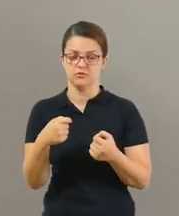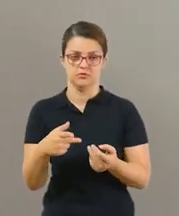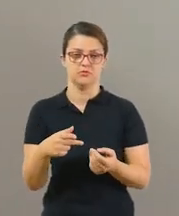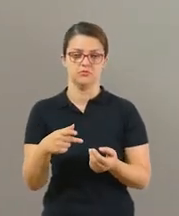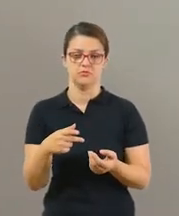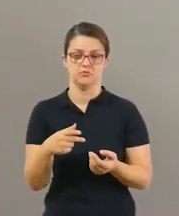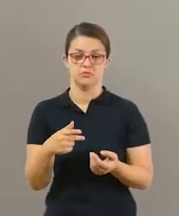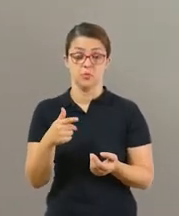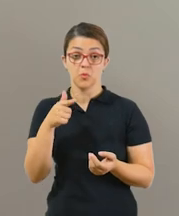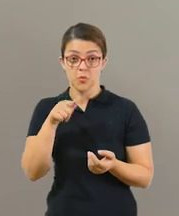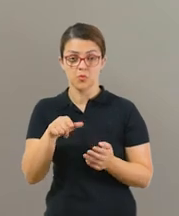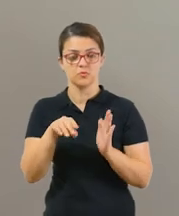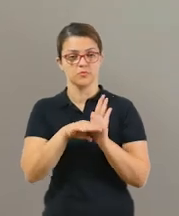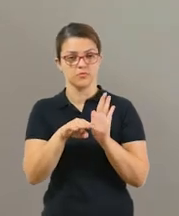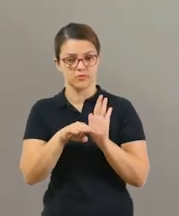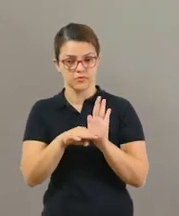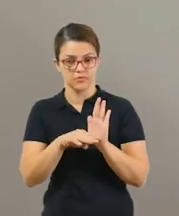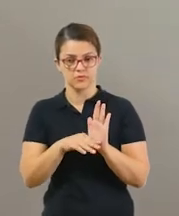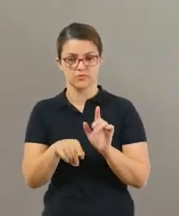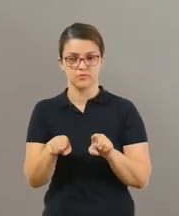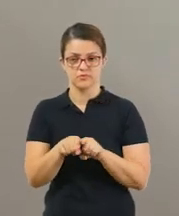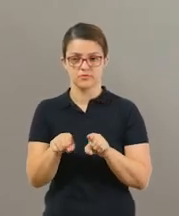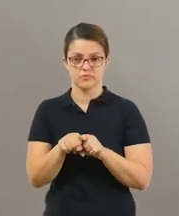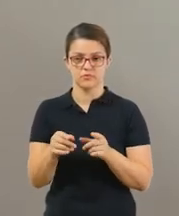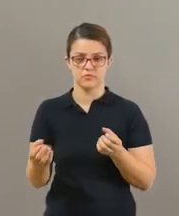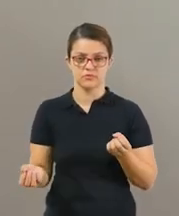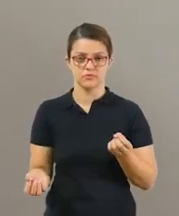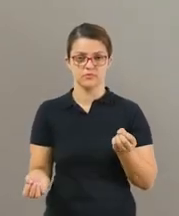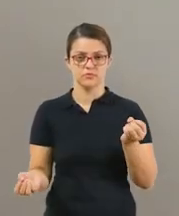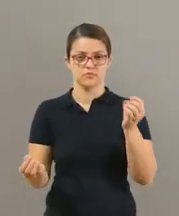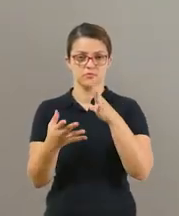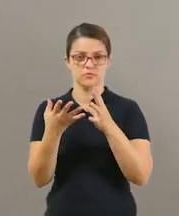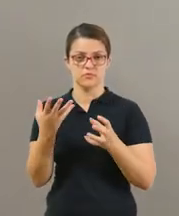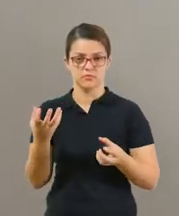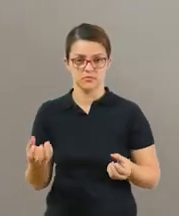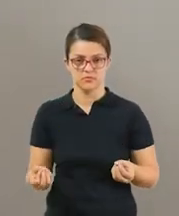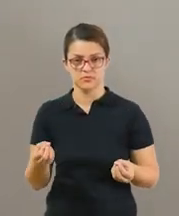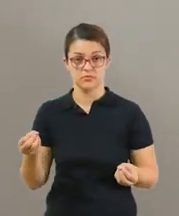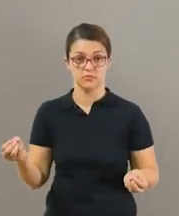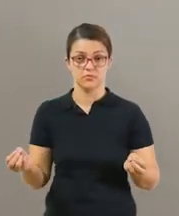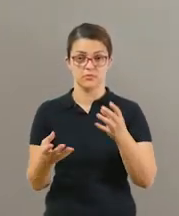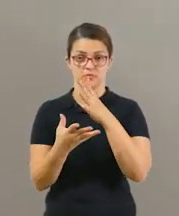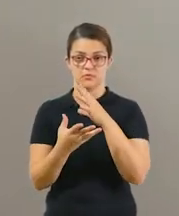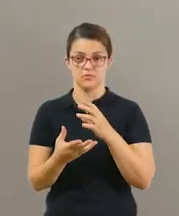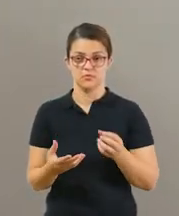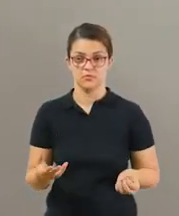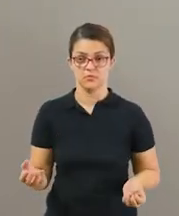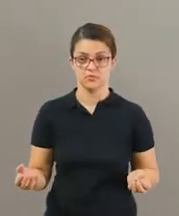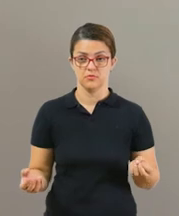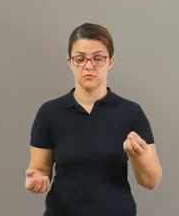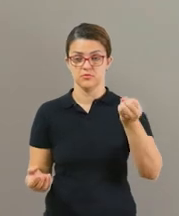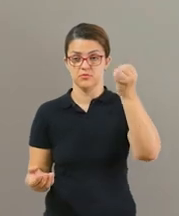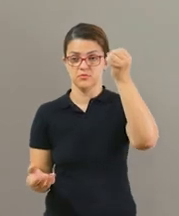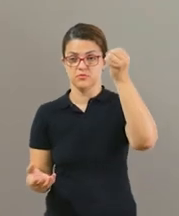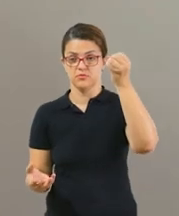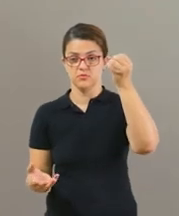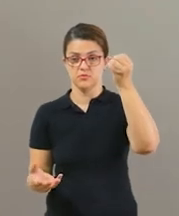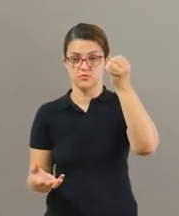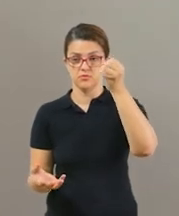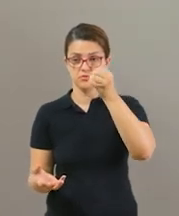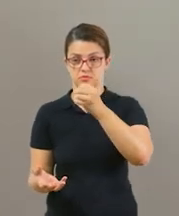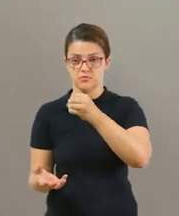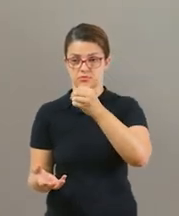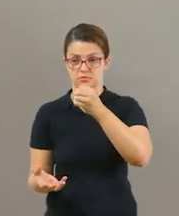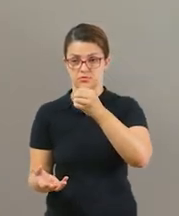olhar para ela, tudo bem? Um outro passo também com duas bolinhas é você fazer a troca de uma mão para a outra, tá? Então, eu vou jogar para